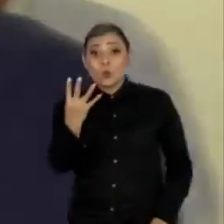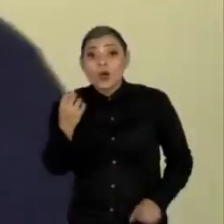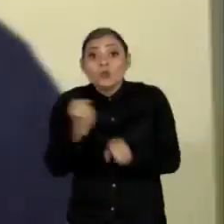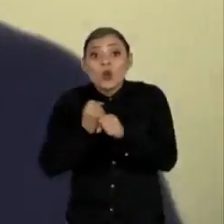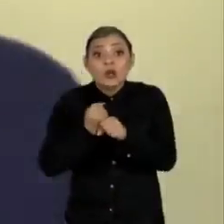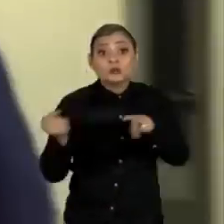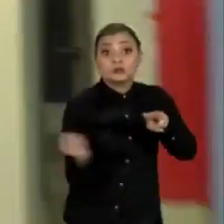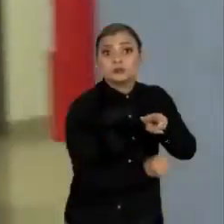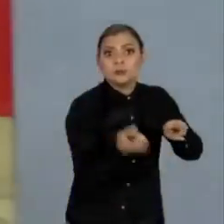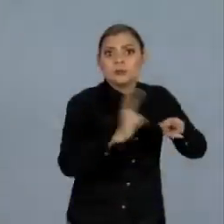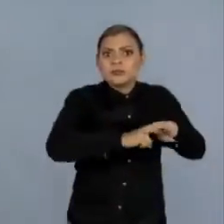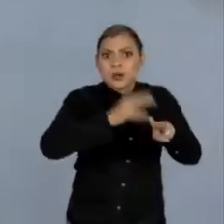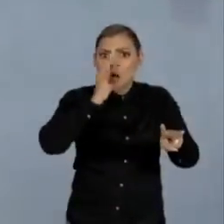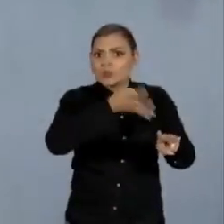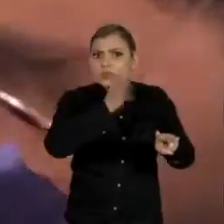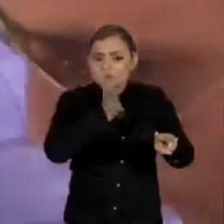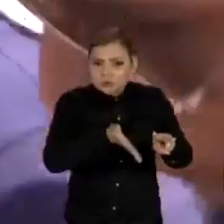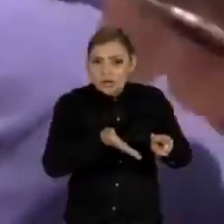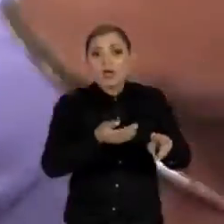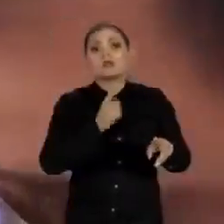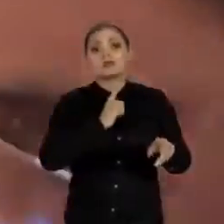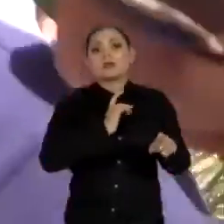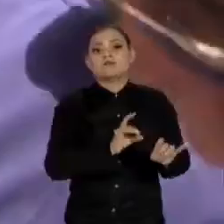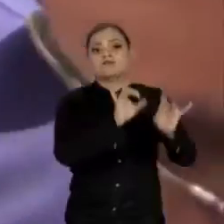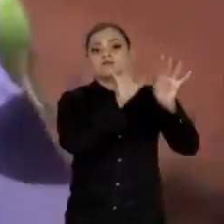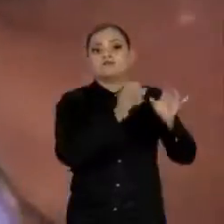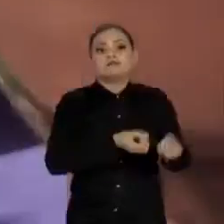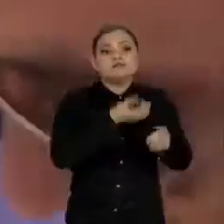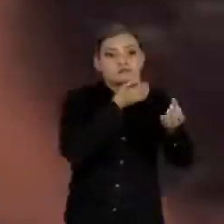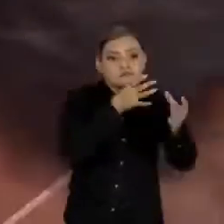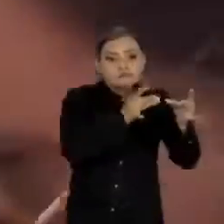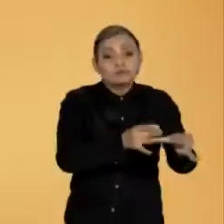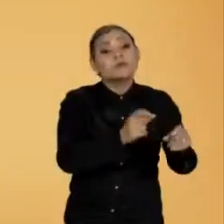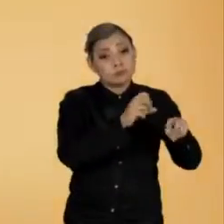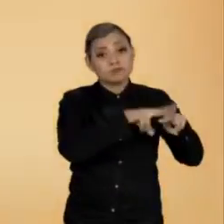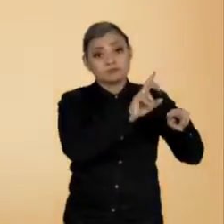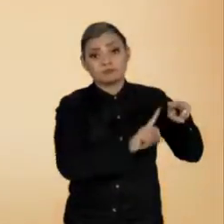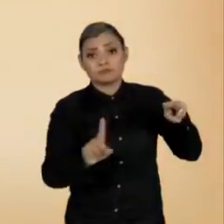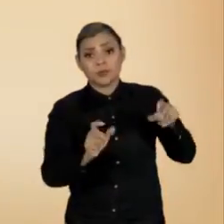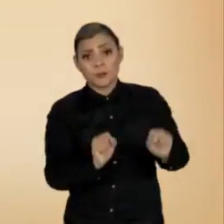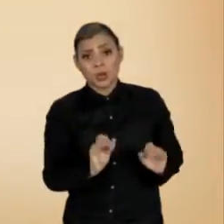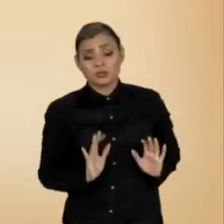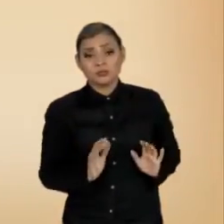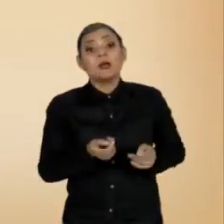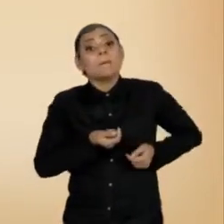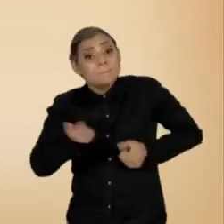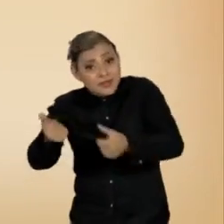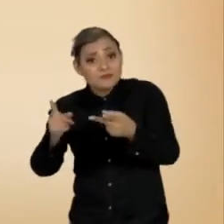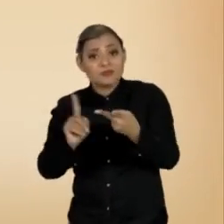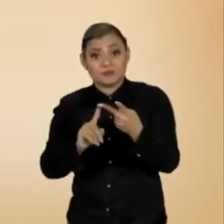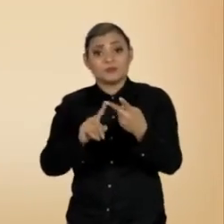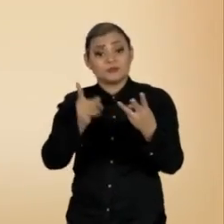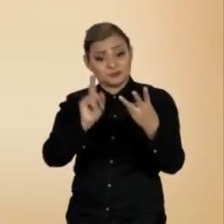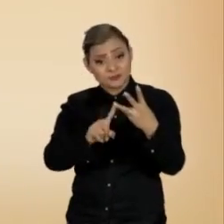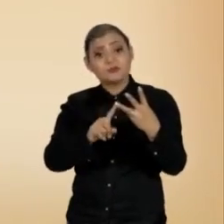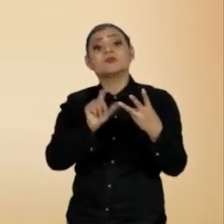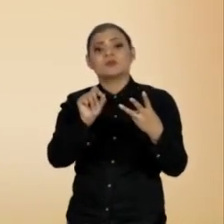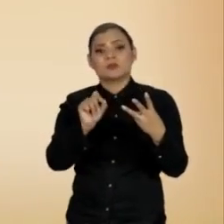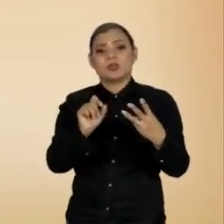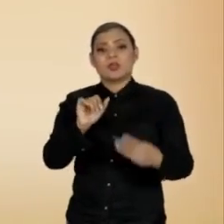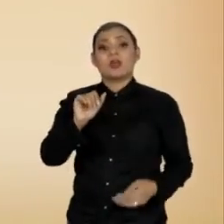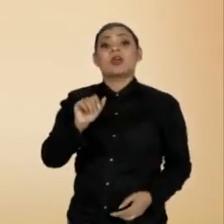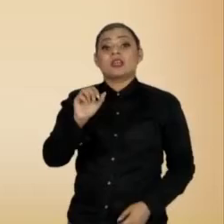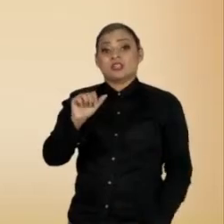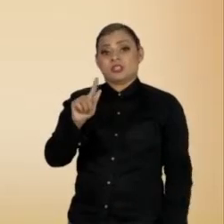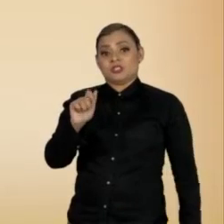colabora com os investigadores em delação premiada, também poderá sair da cadeia. Outro que seria beneficiado é o ex-executivo da Engevix,